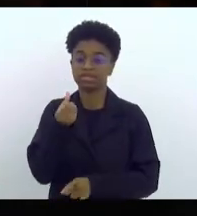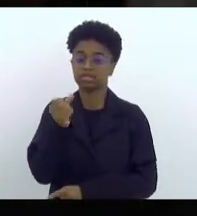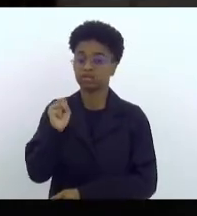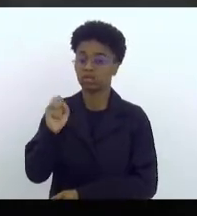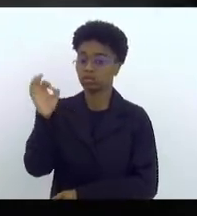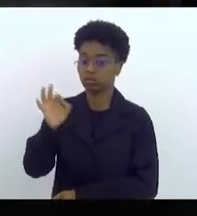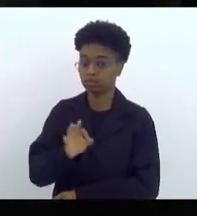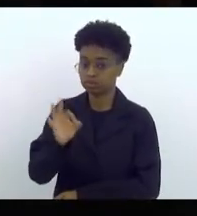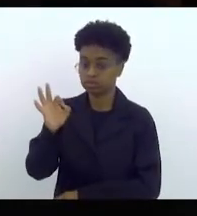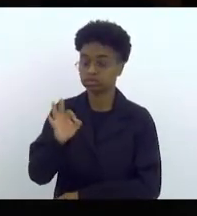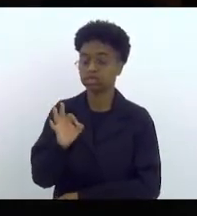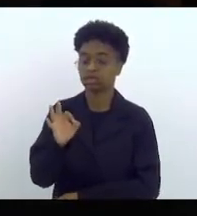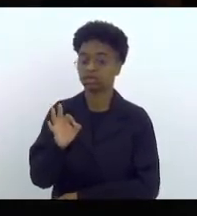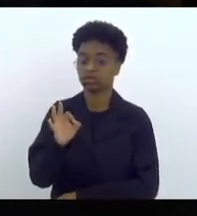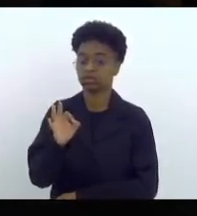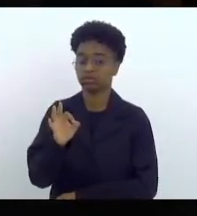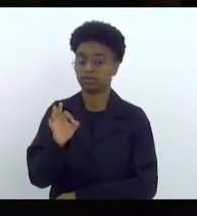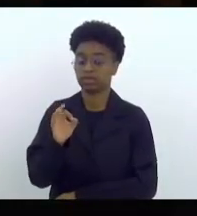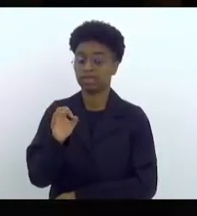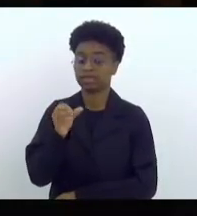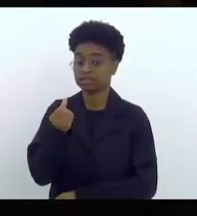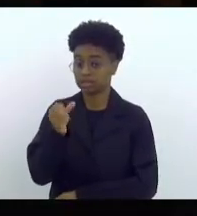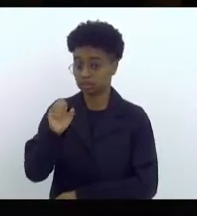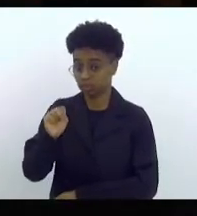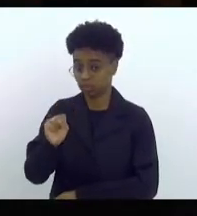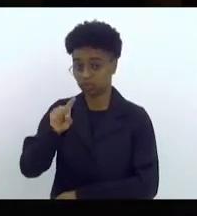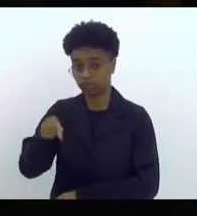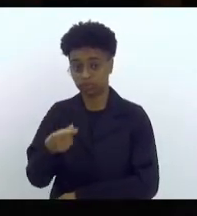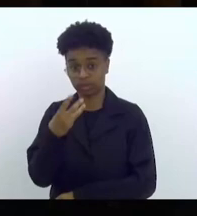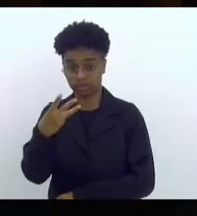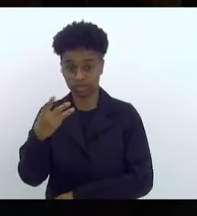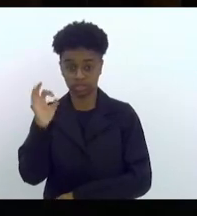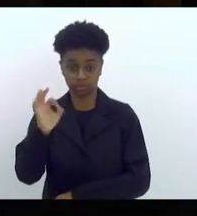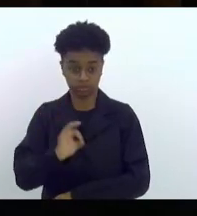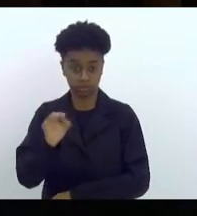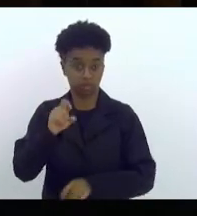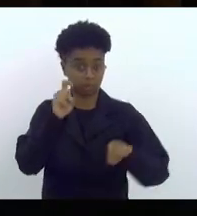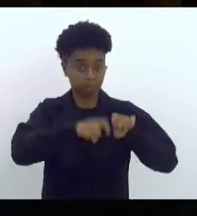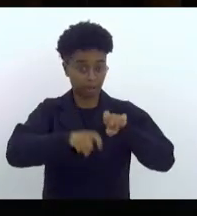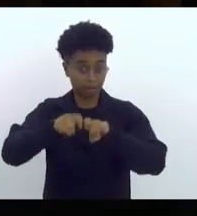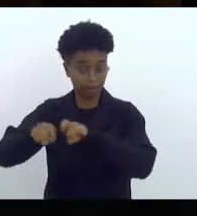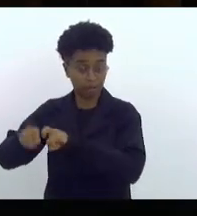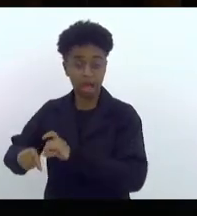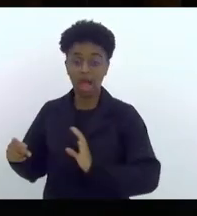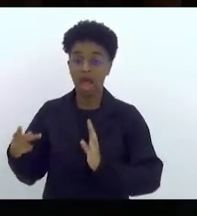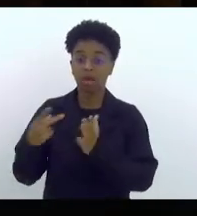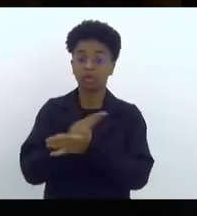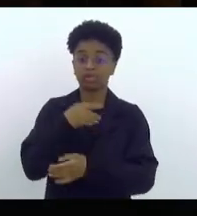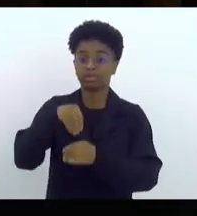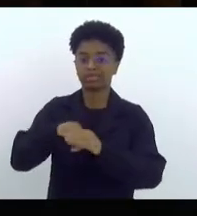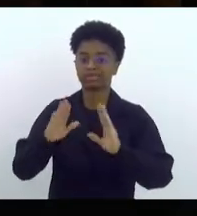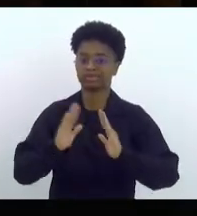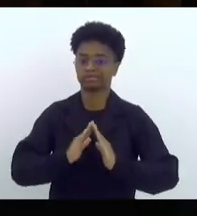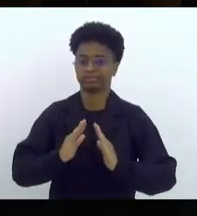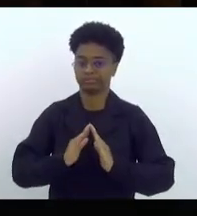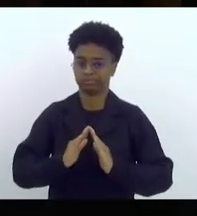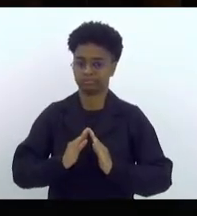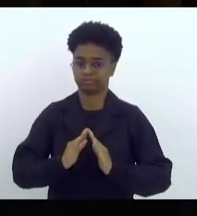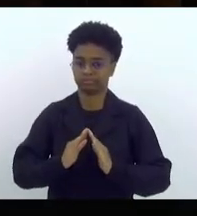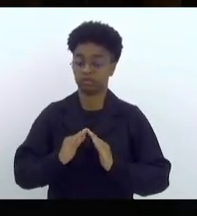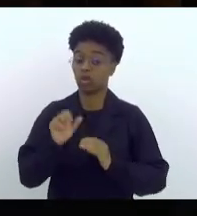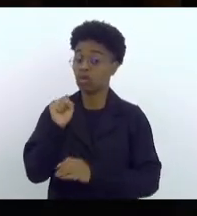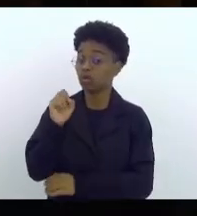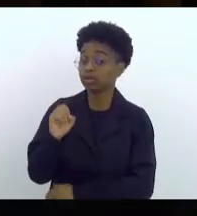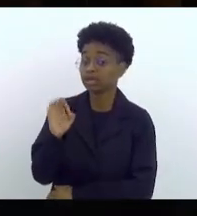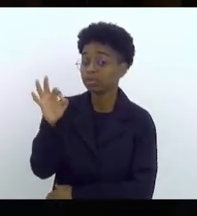,3% desses estupros aconteceram dentro de casa. 80